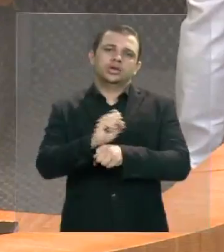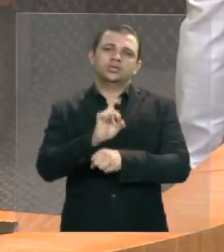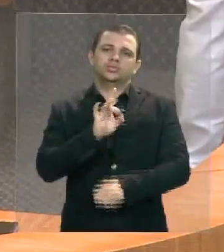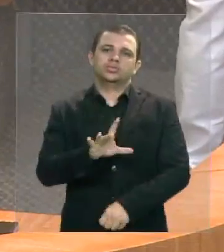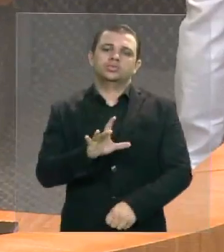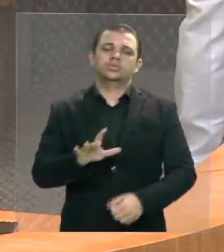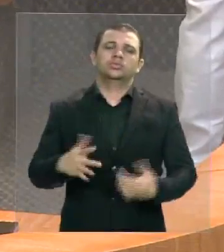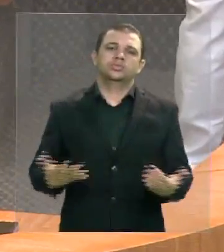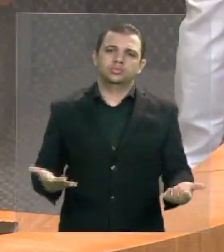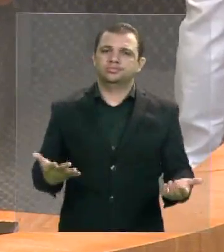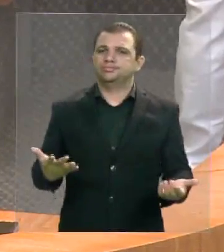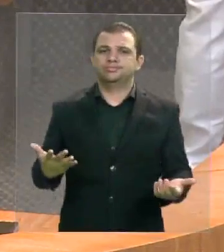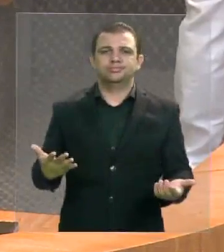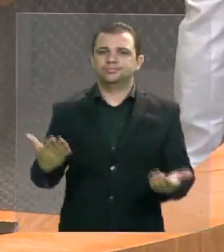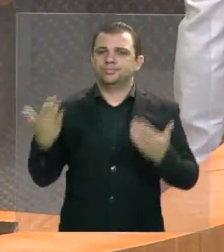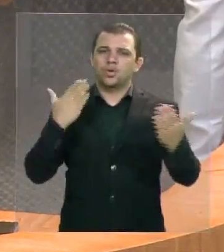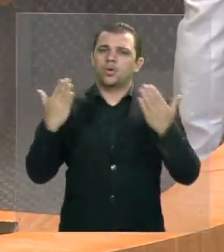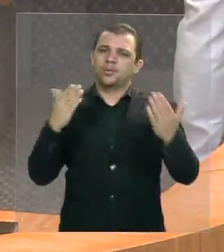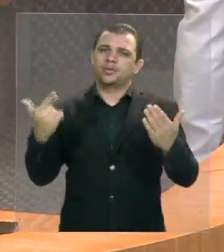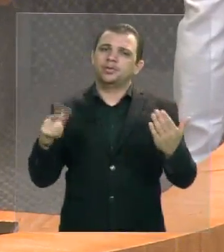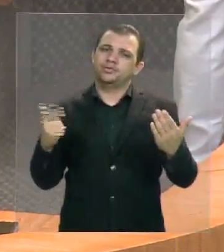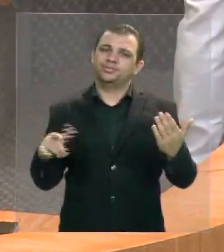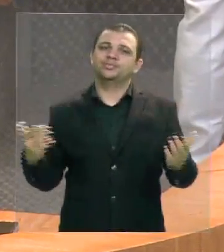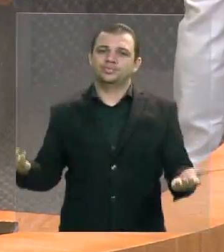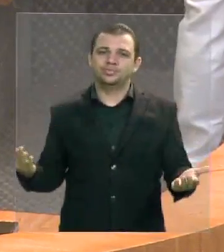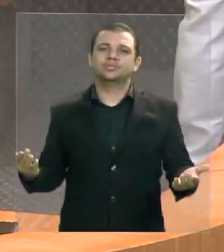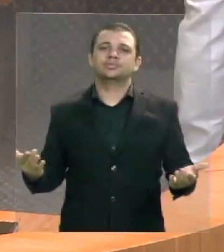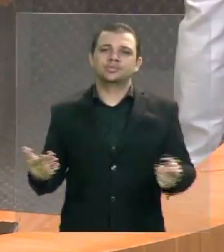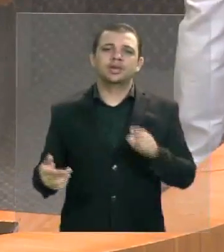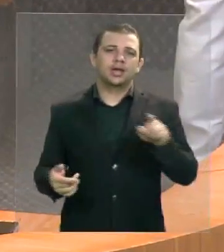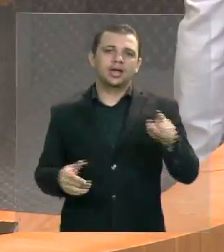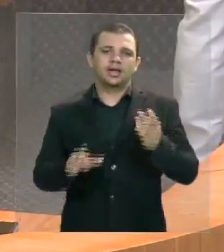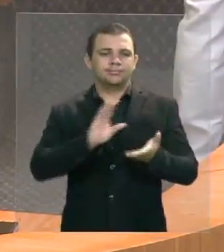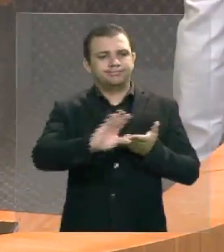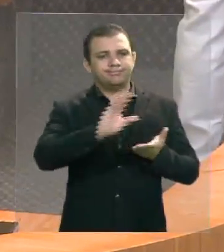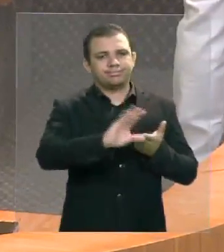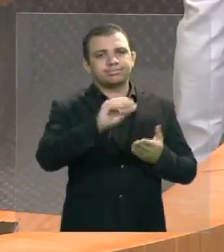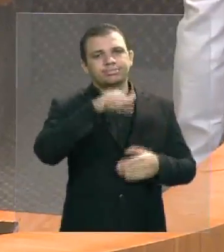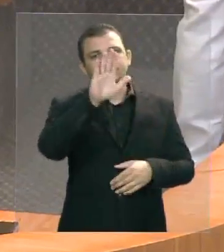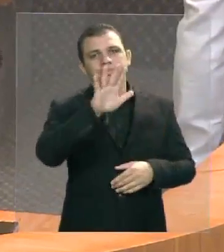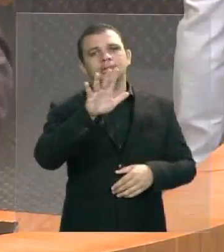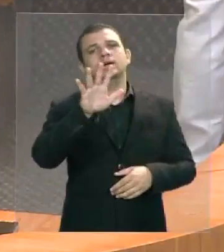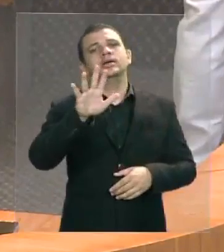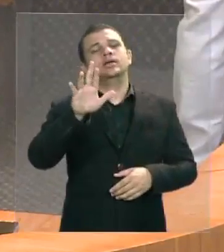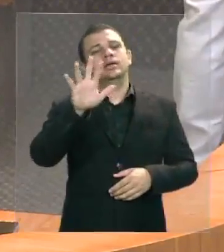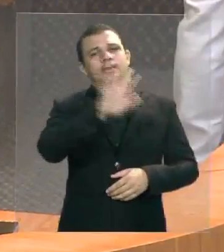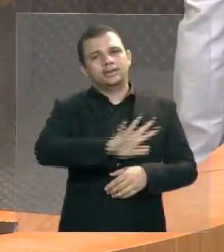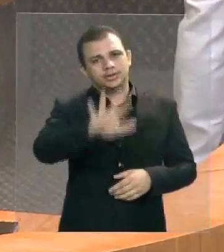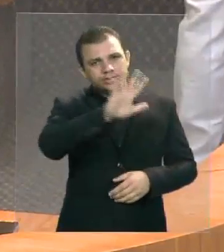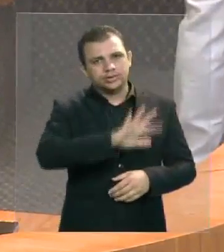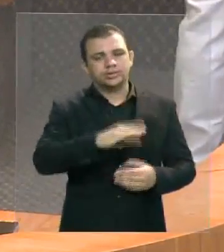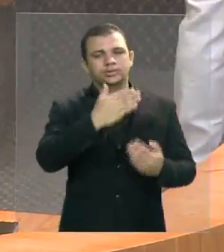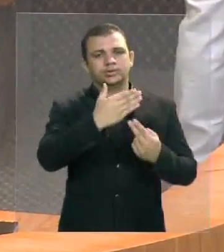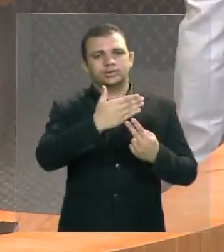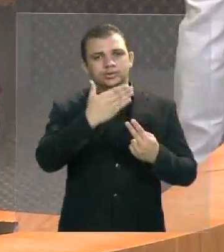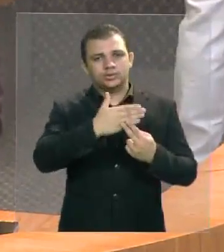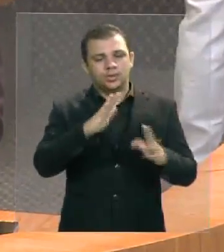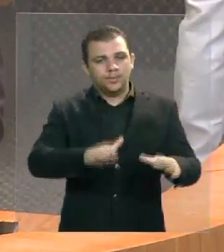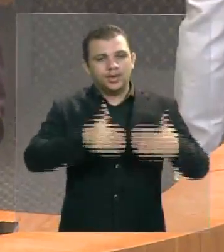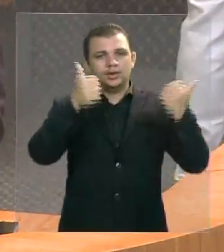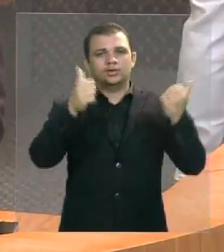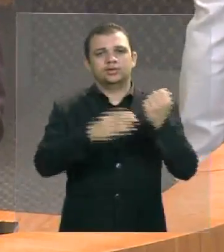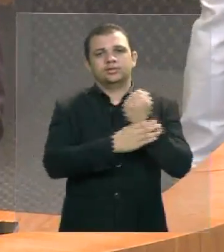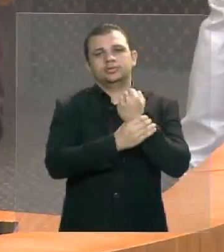o que se comentar com tanto investimento naquela área naquela região leste do Estado melhorando assim todo o sistema da segurança pública para